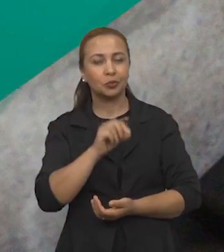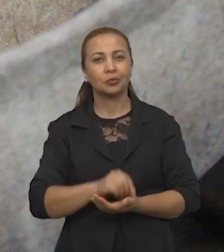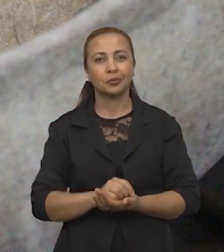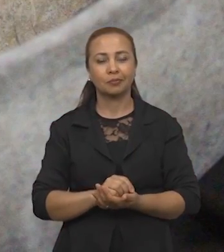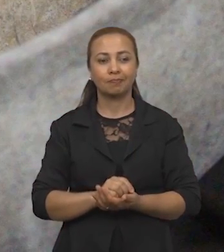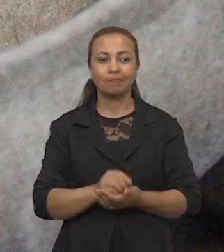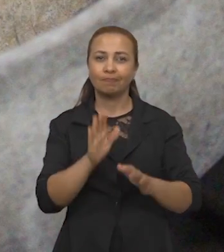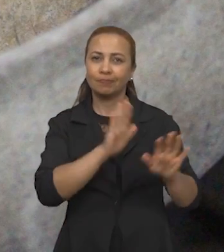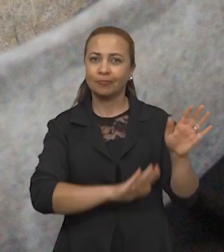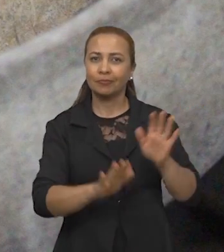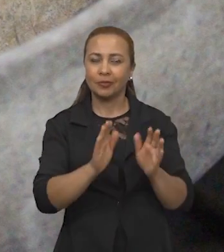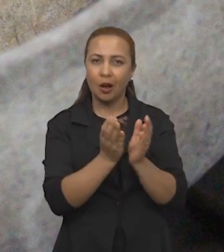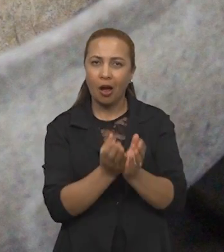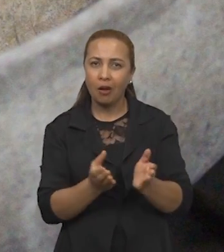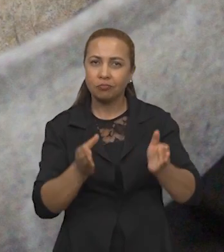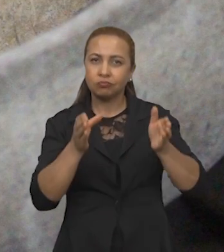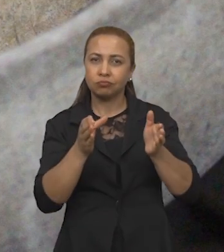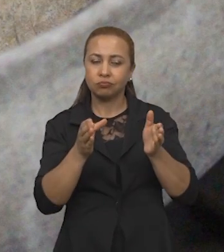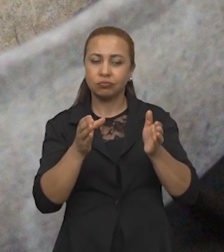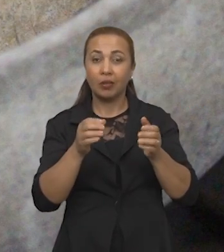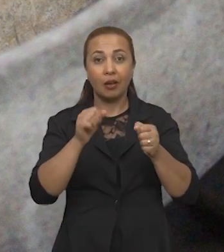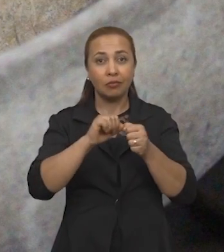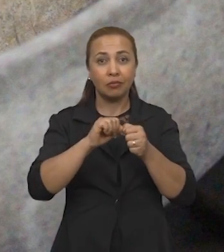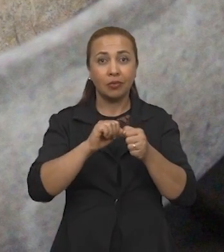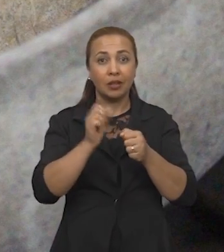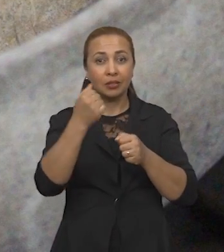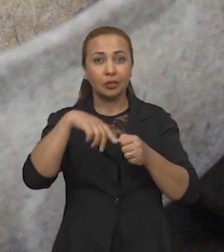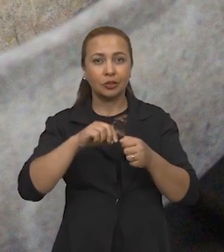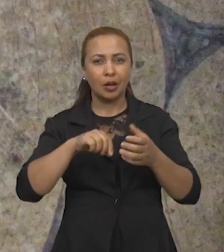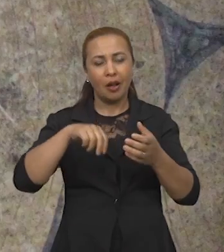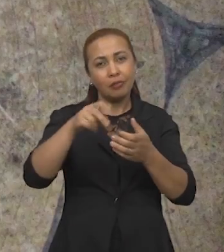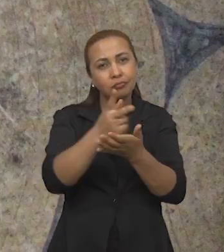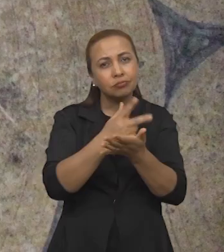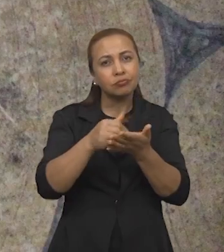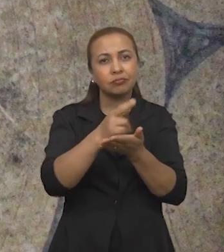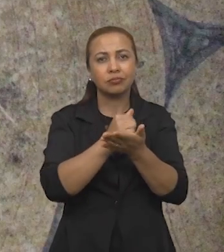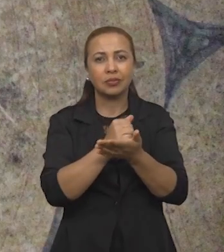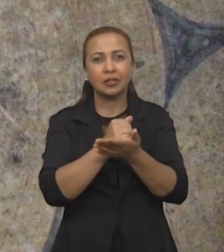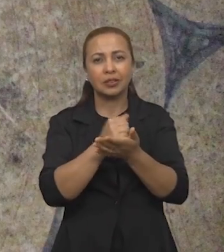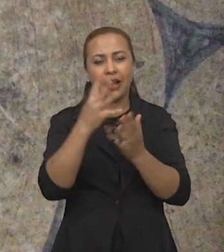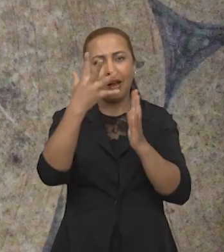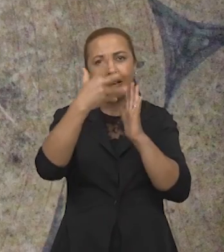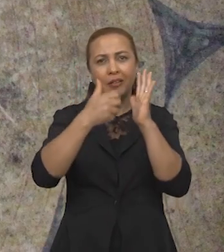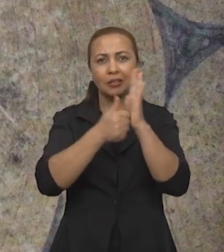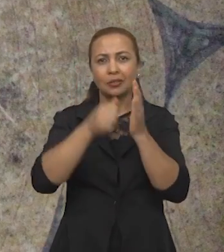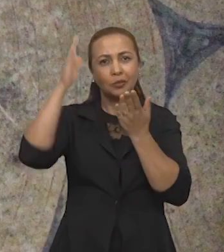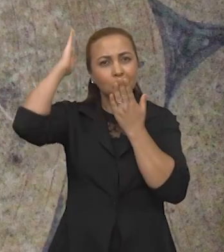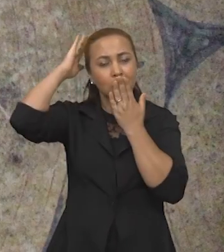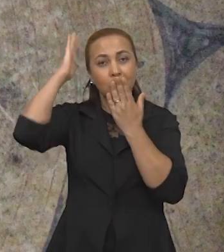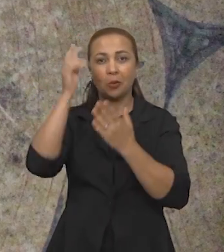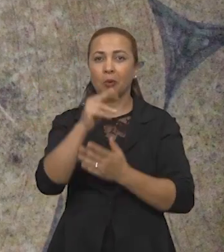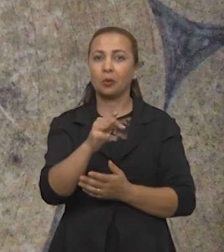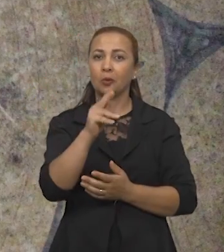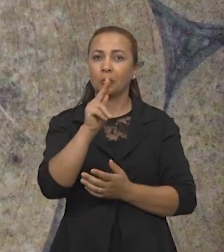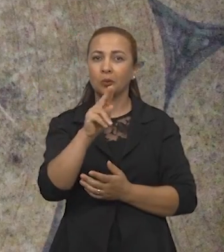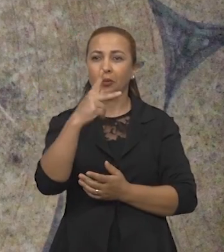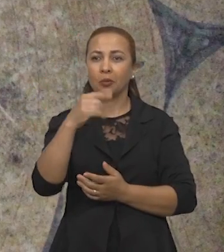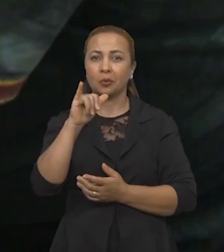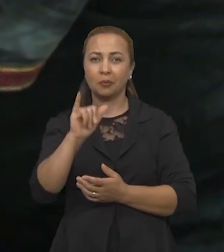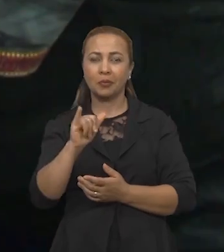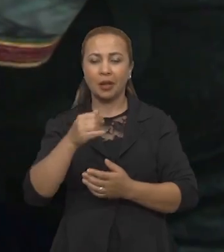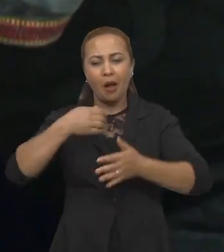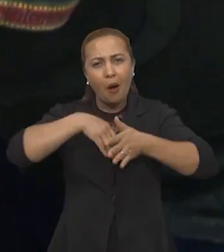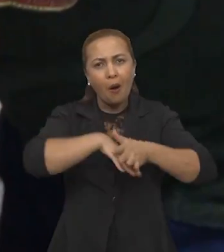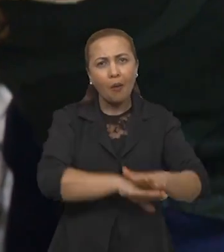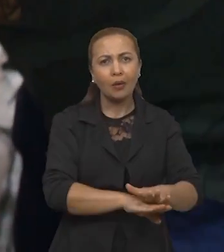Olha só a conservação dessa tigela feita em argila com desenhos geométricos característicos dos índios tupi-guarani.